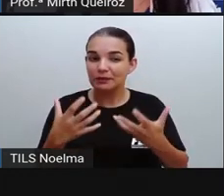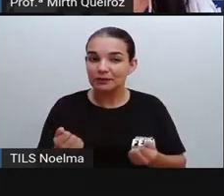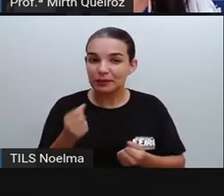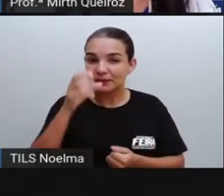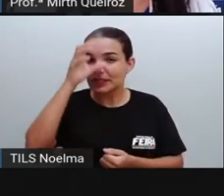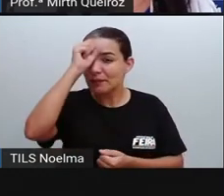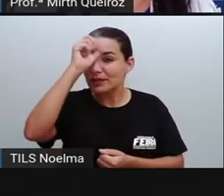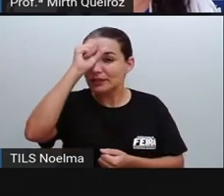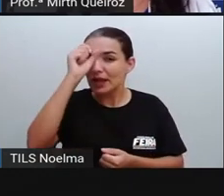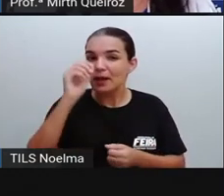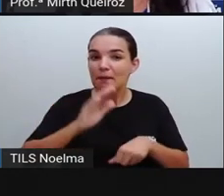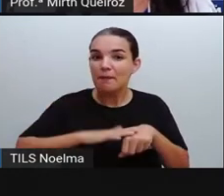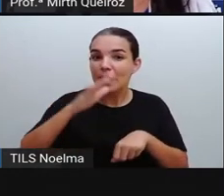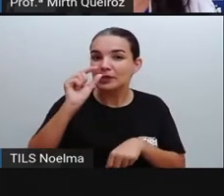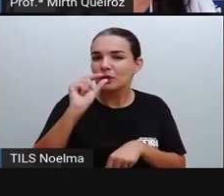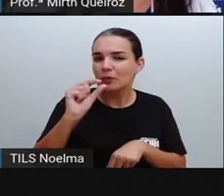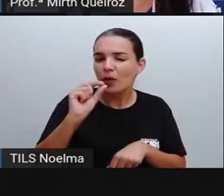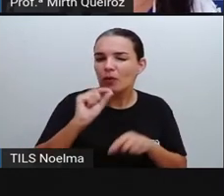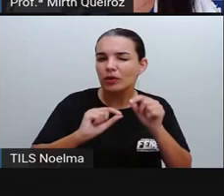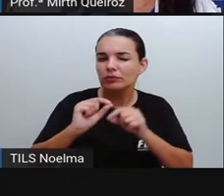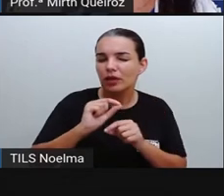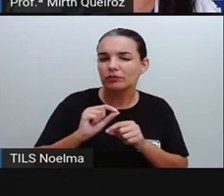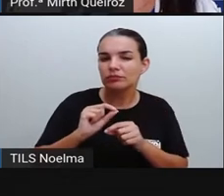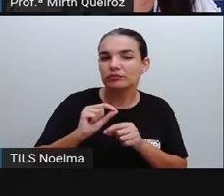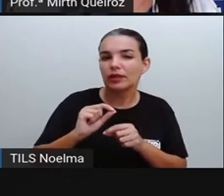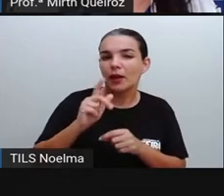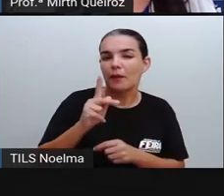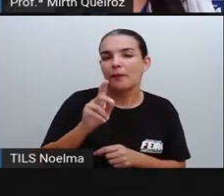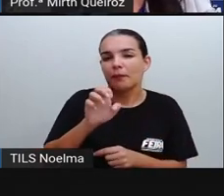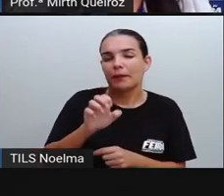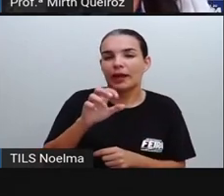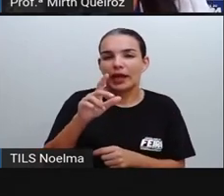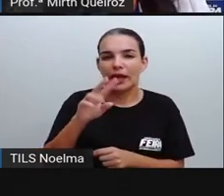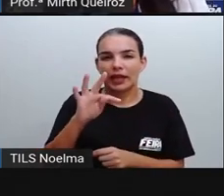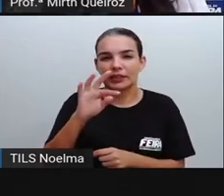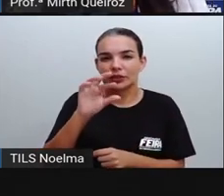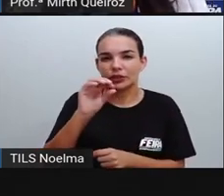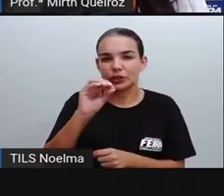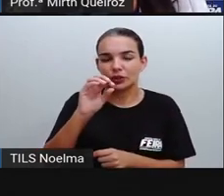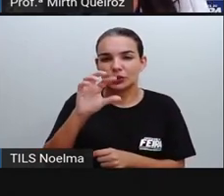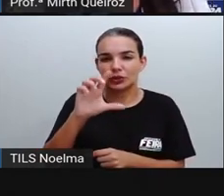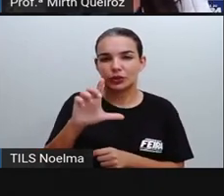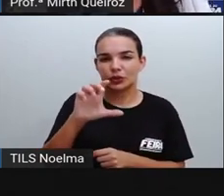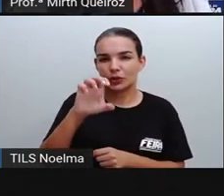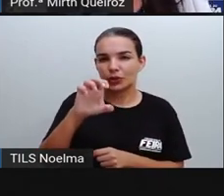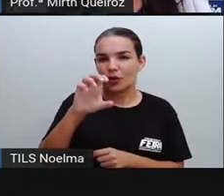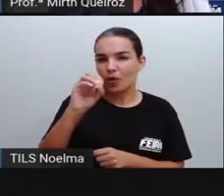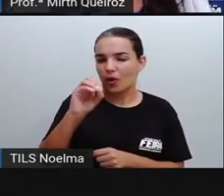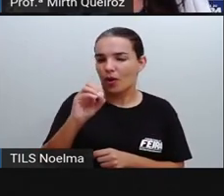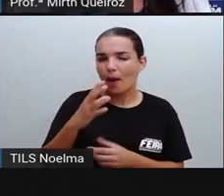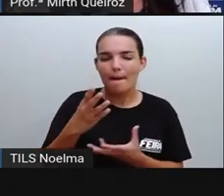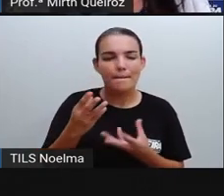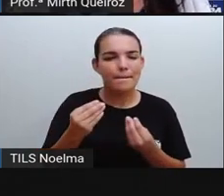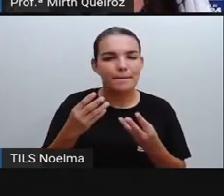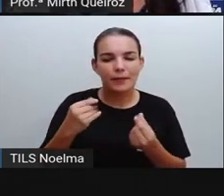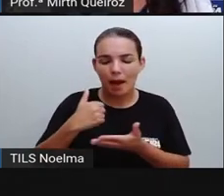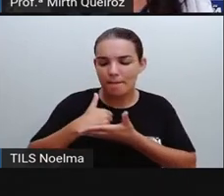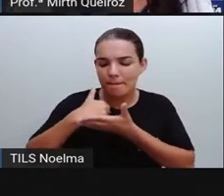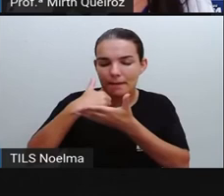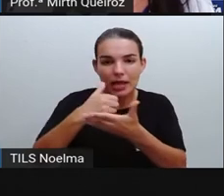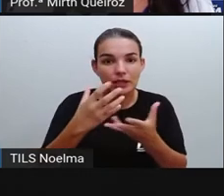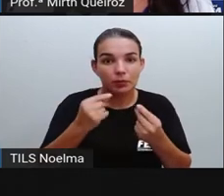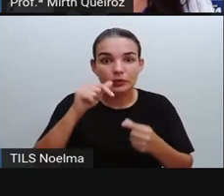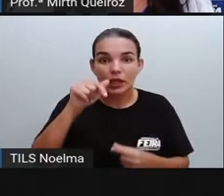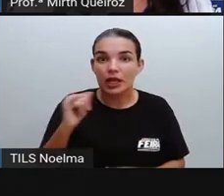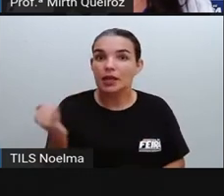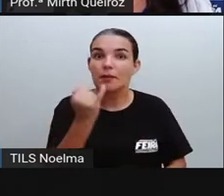Vamos aprender um pouquinho sobre isso, falando de uma matéria-prima que é muito importante, é